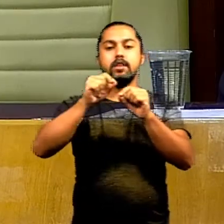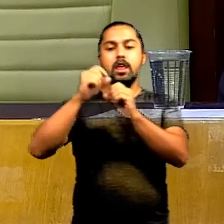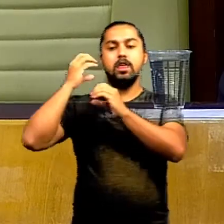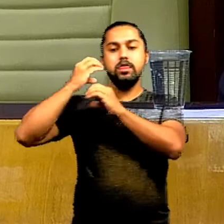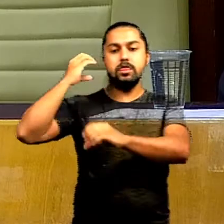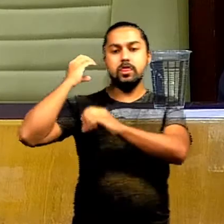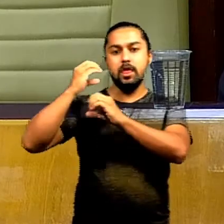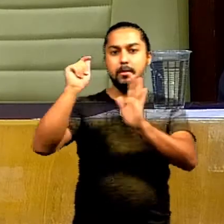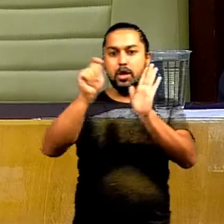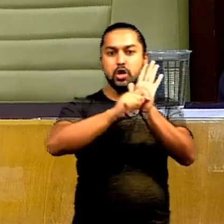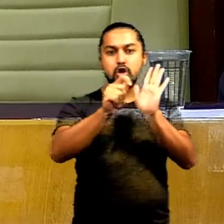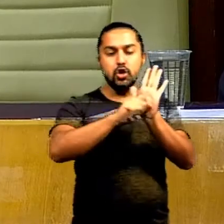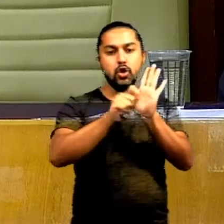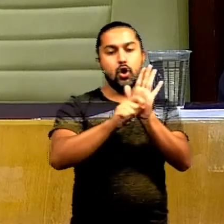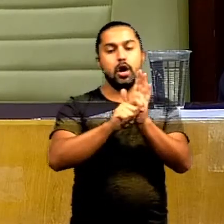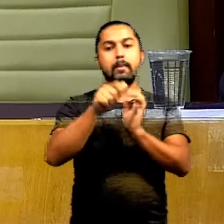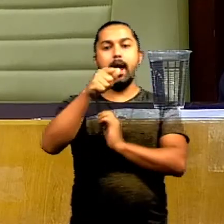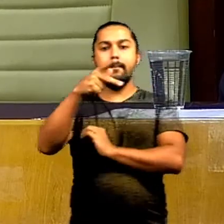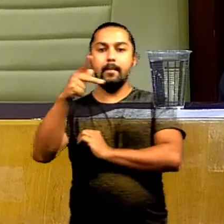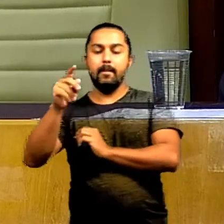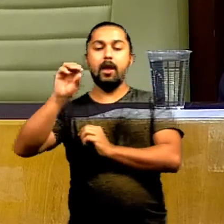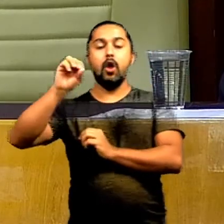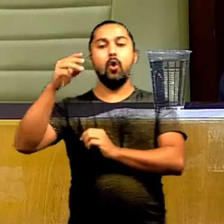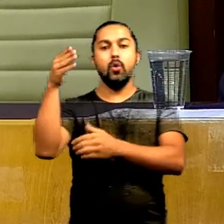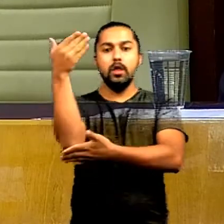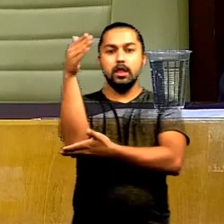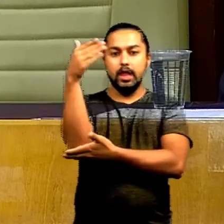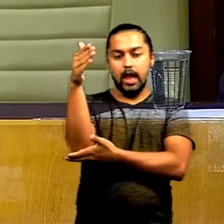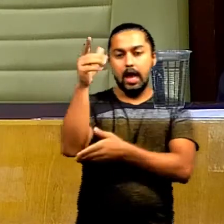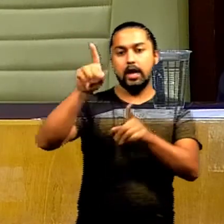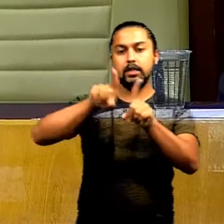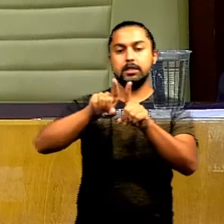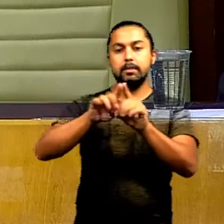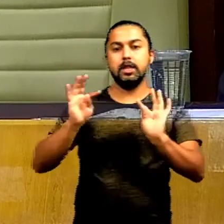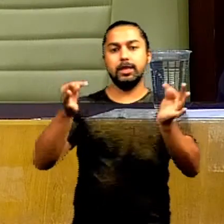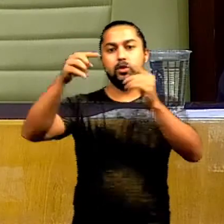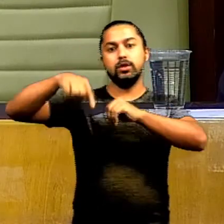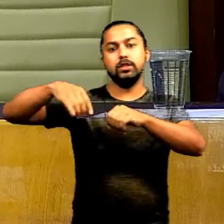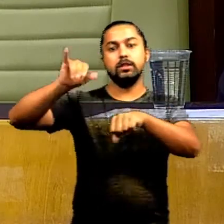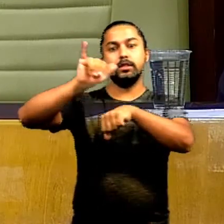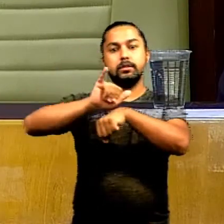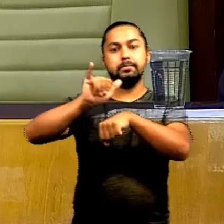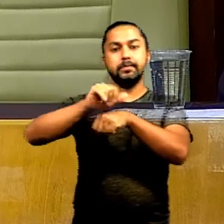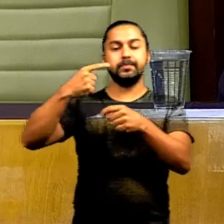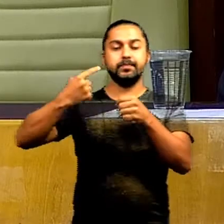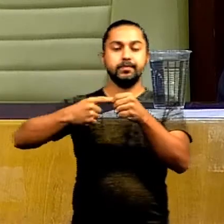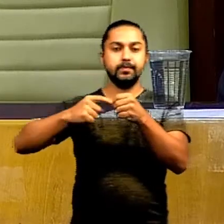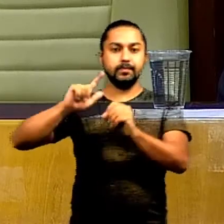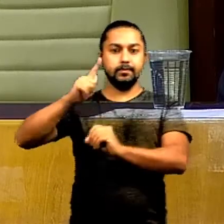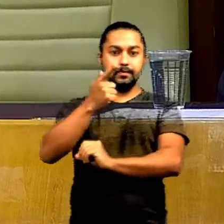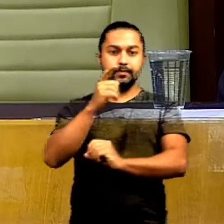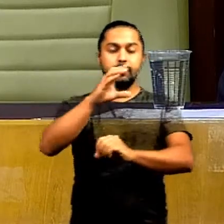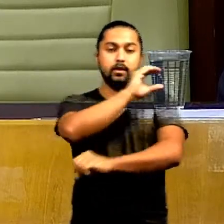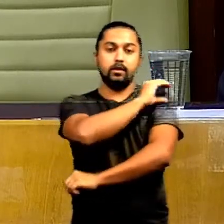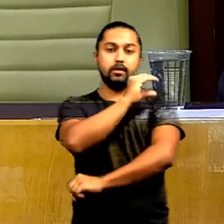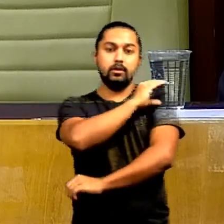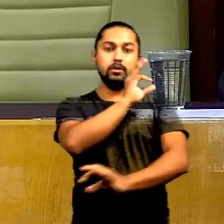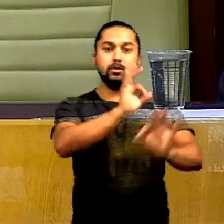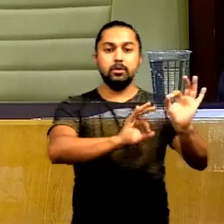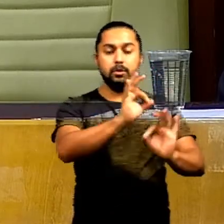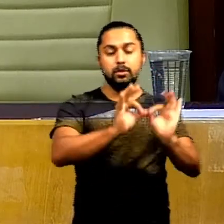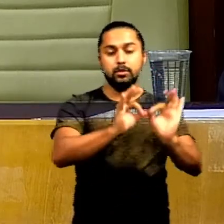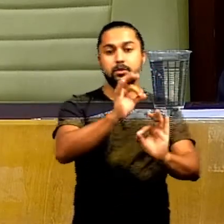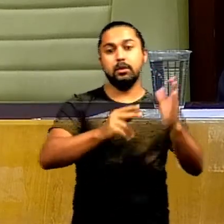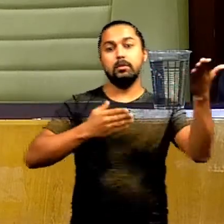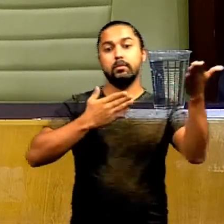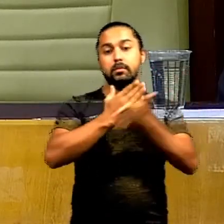motorista profissionais que utilizam o aplicativo da operadora de tecnologia do município de Goiânia a comparecer na Comissão de Constituição, Justiça